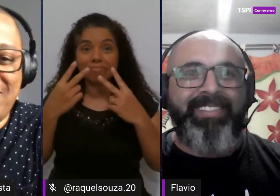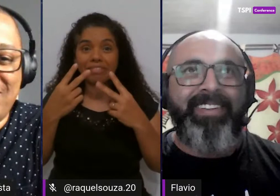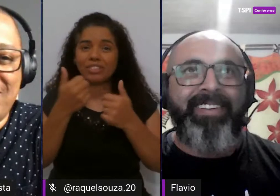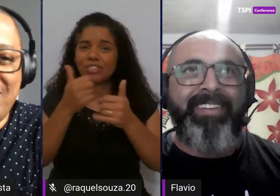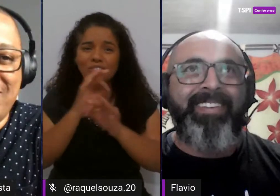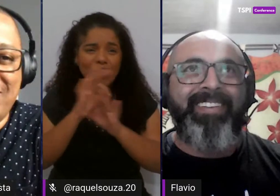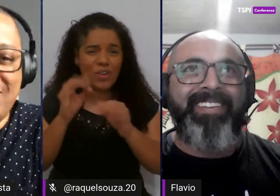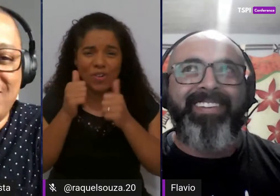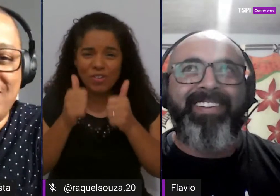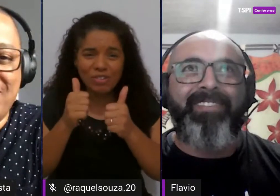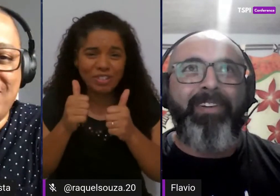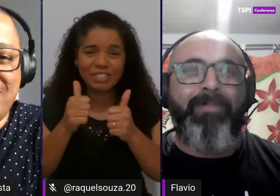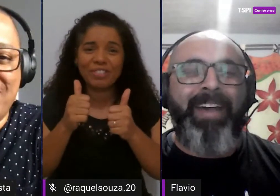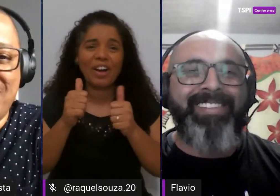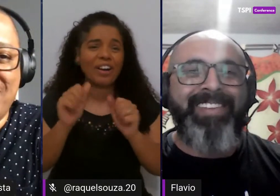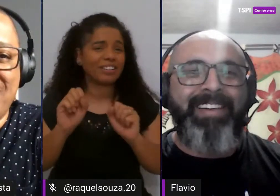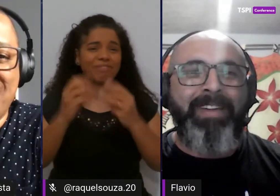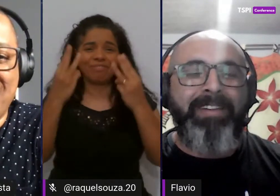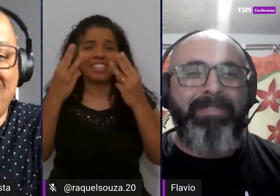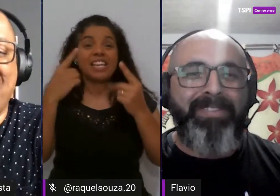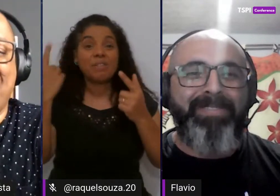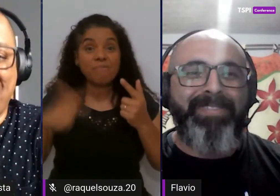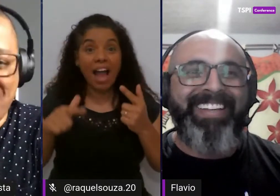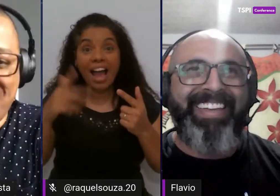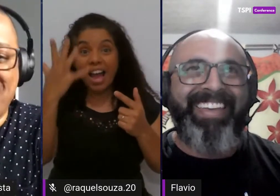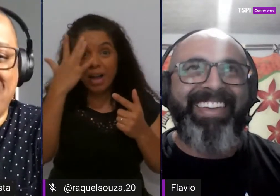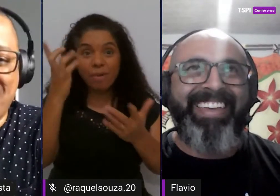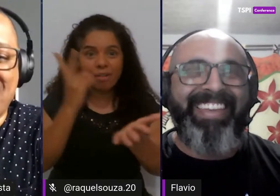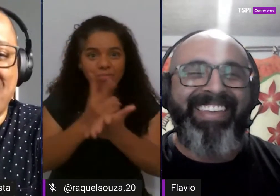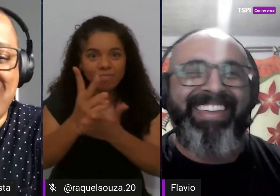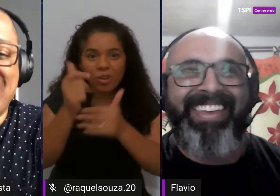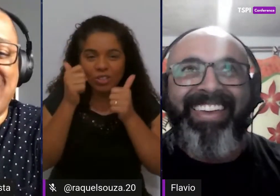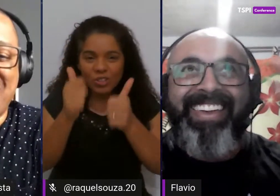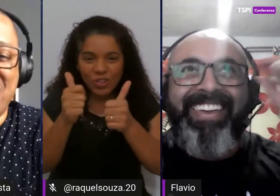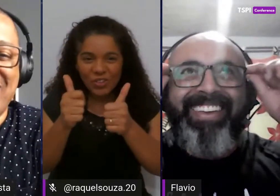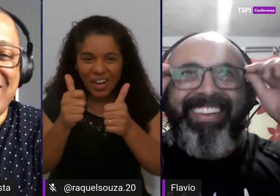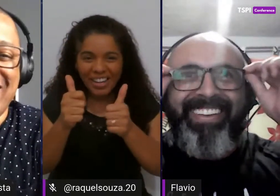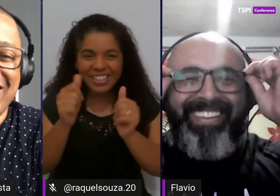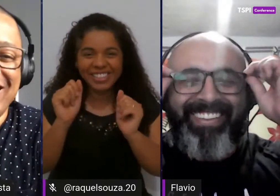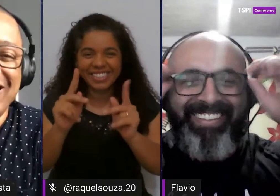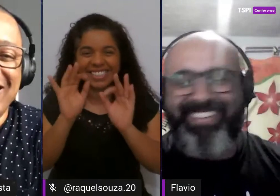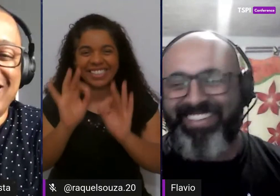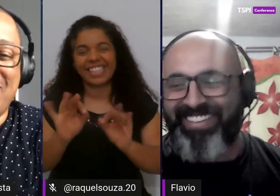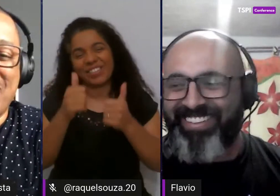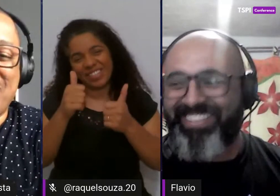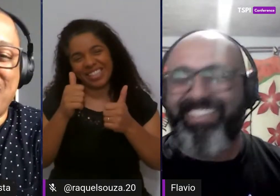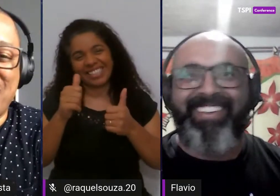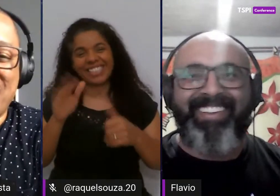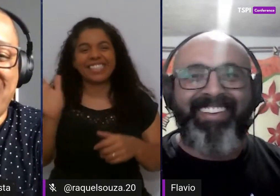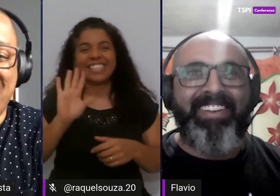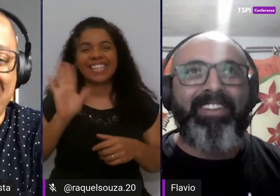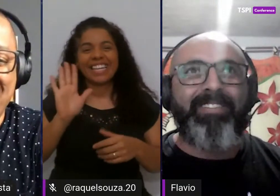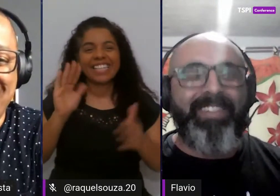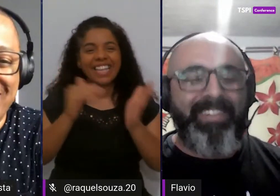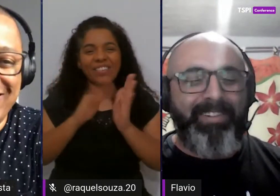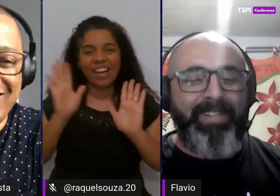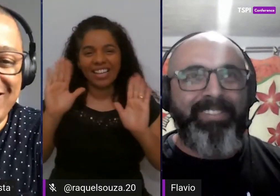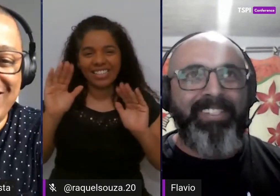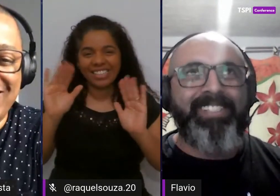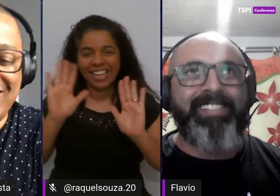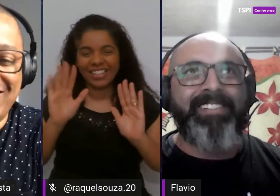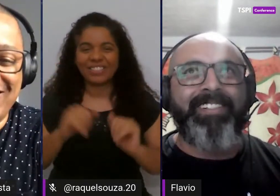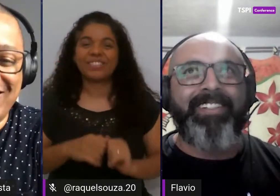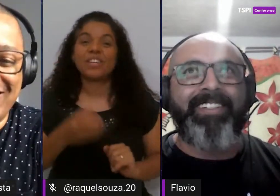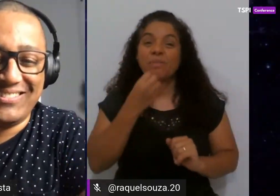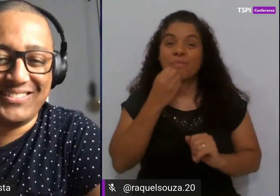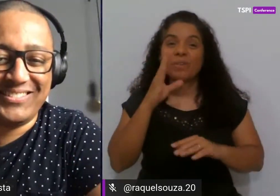bola e que venham mais né amanhã continua exatamente cara até mais Flavião tchau boa